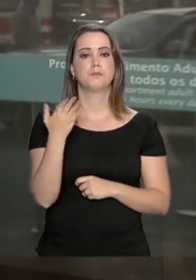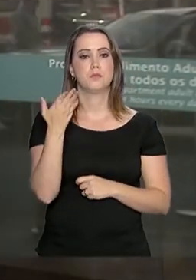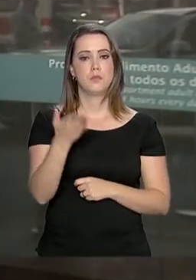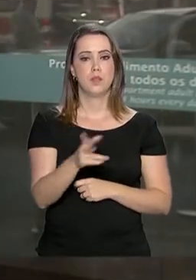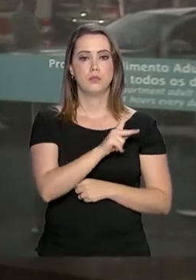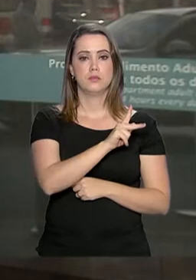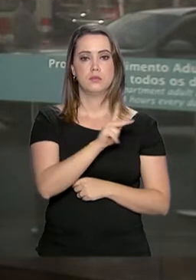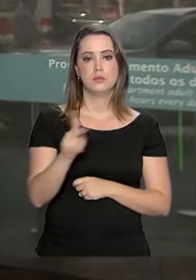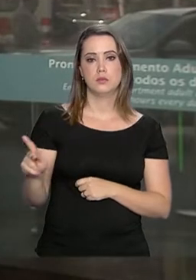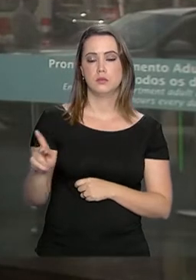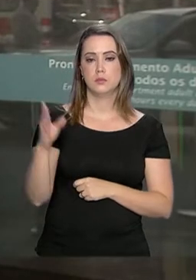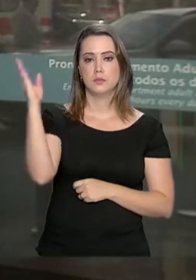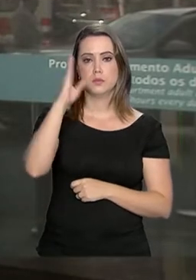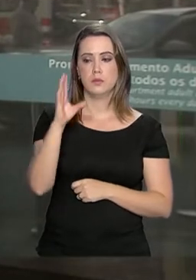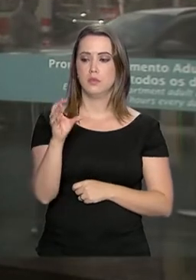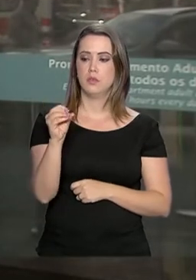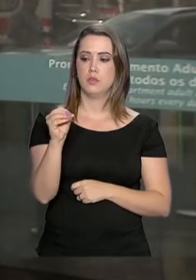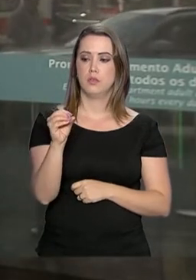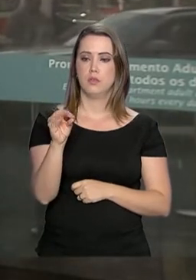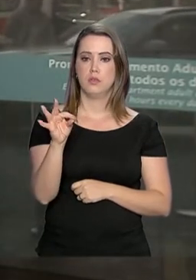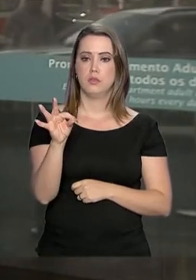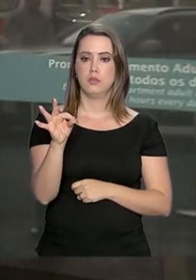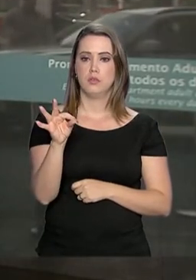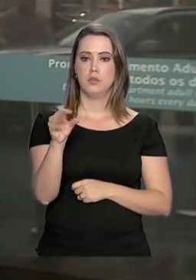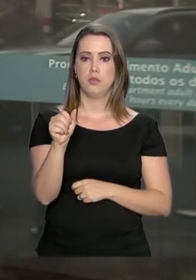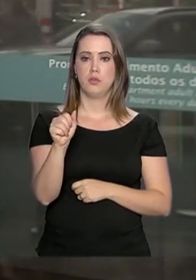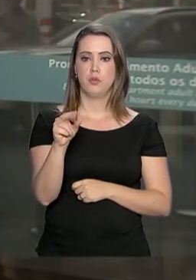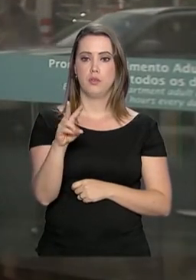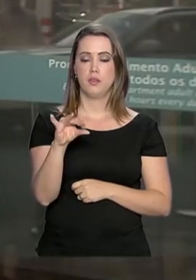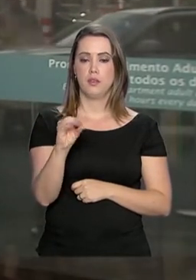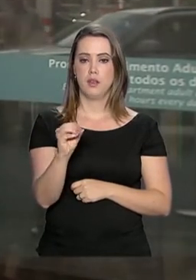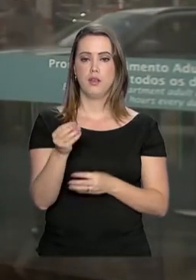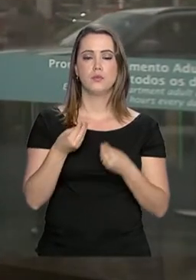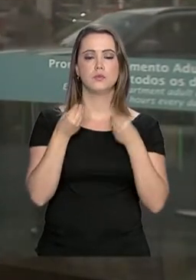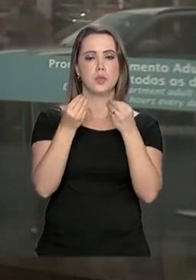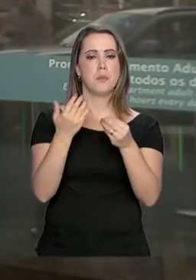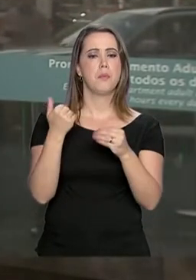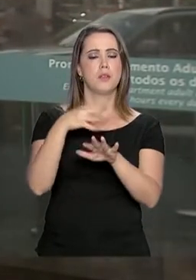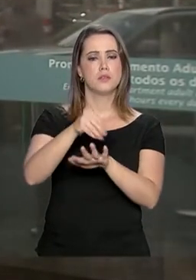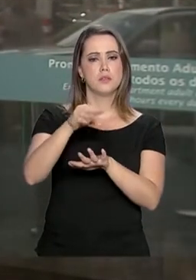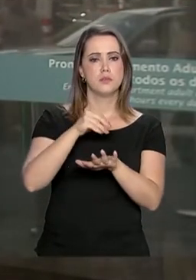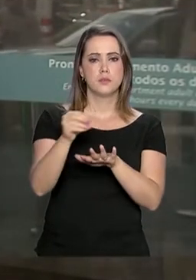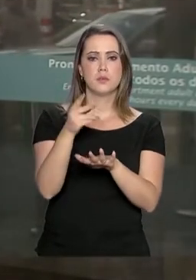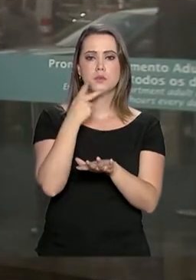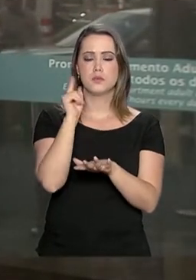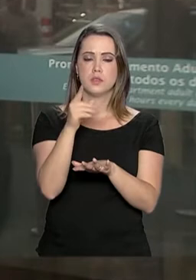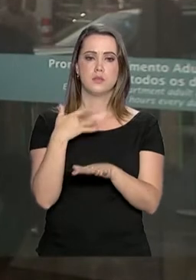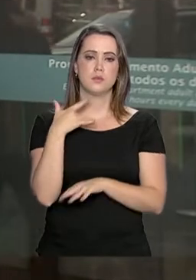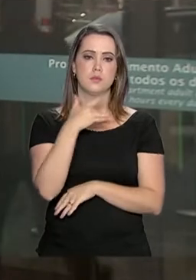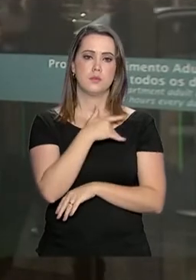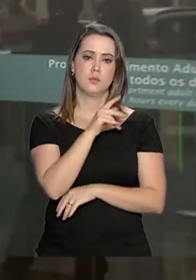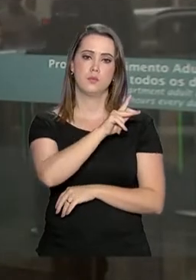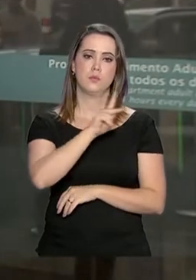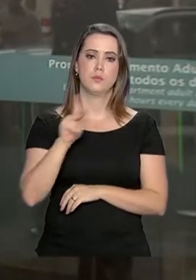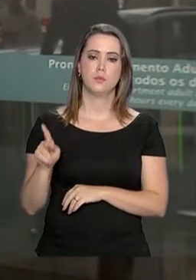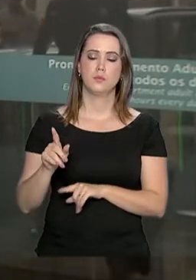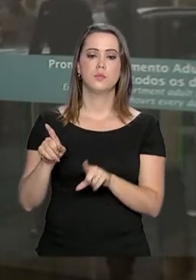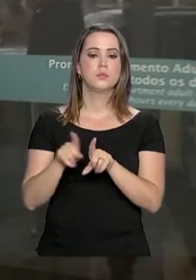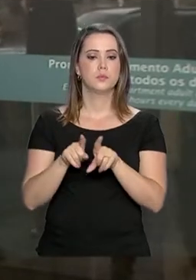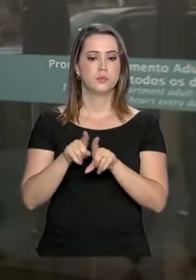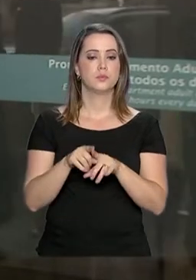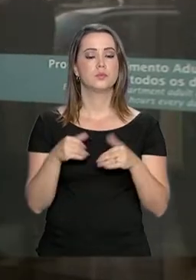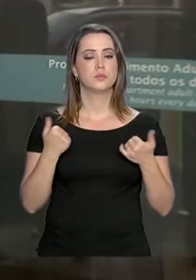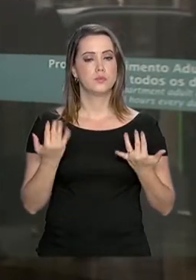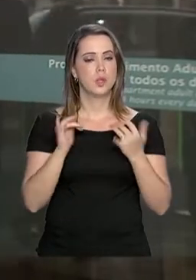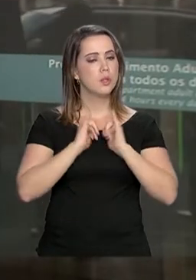da presidência da República, Otávio Rego Barros. Ele deve trazer mais informações a respeito do estado de saúde do presidente e